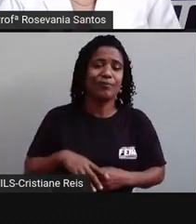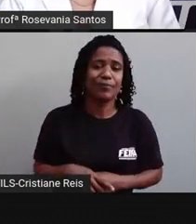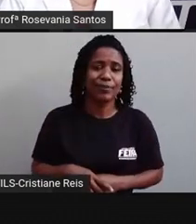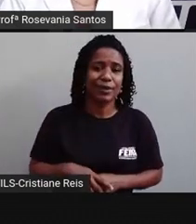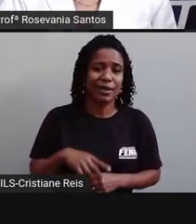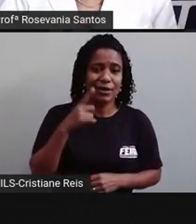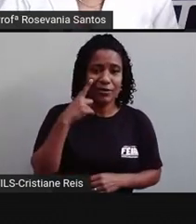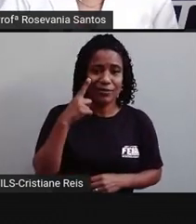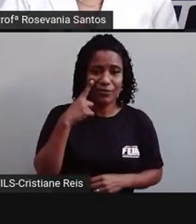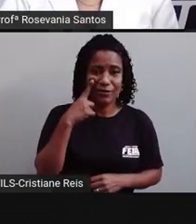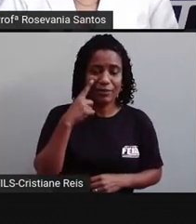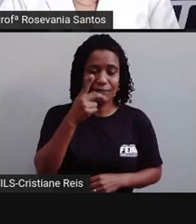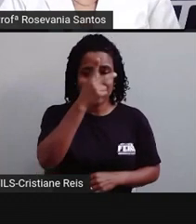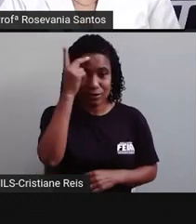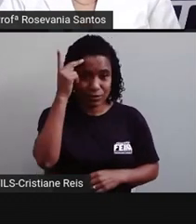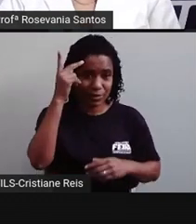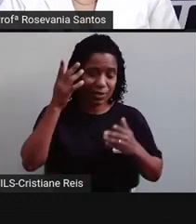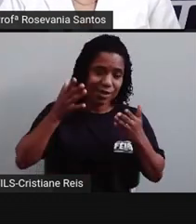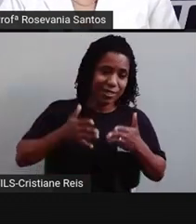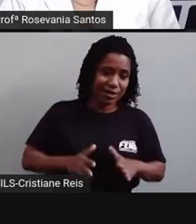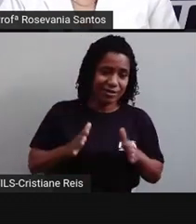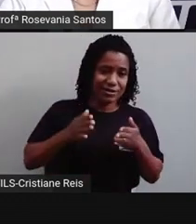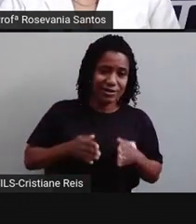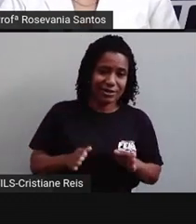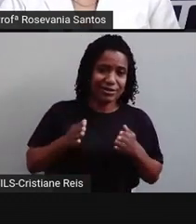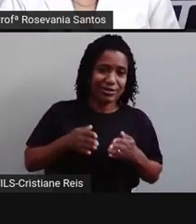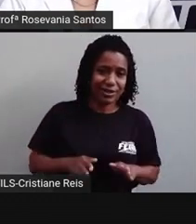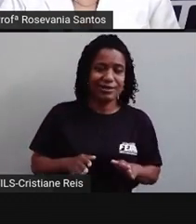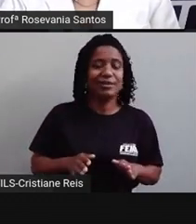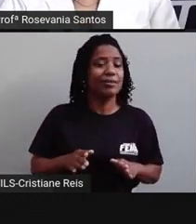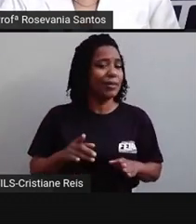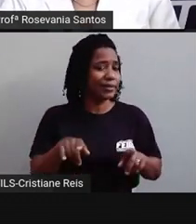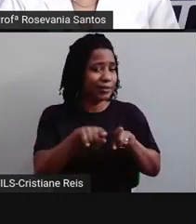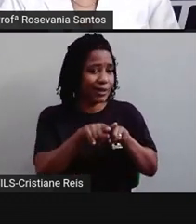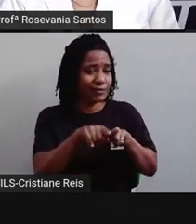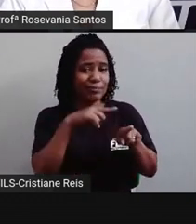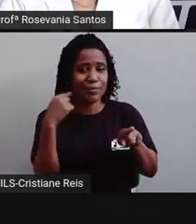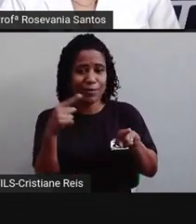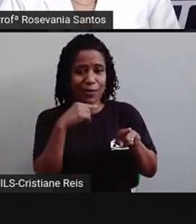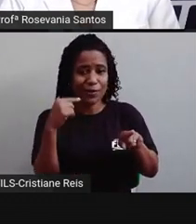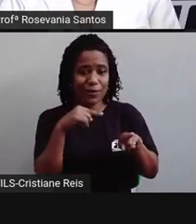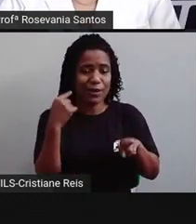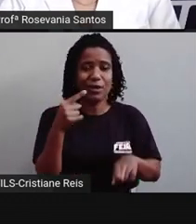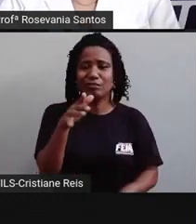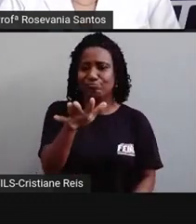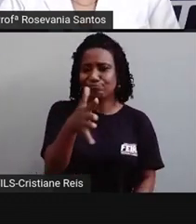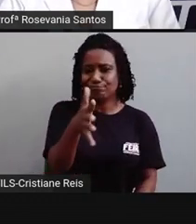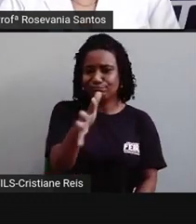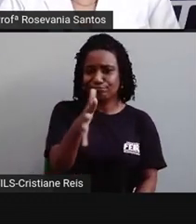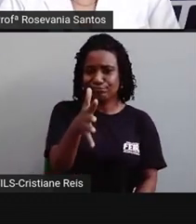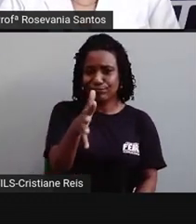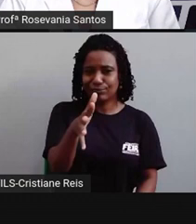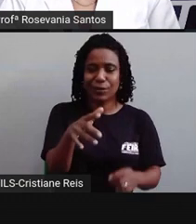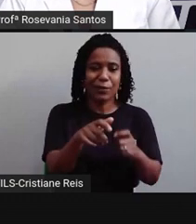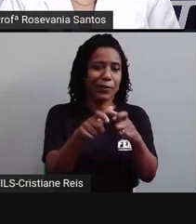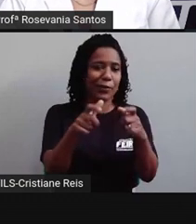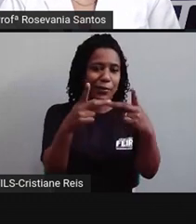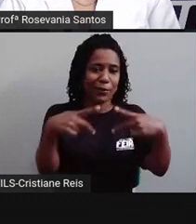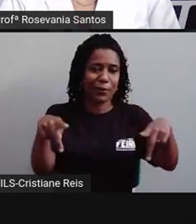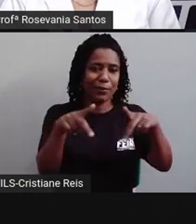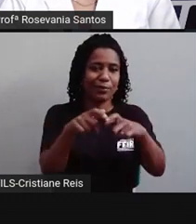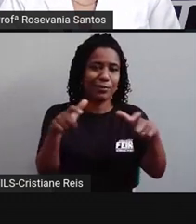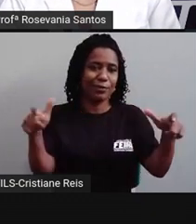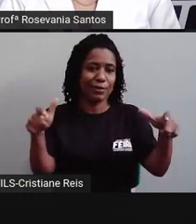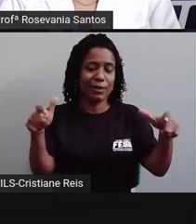nascia muita gente, morria muita gente, o crescimento, ele não era tão grande, ele era mais lento, né, a gente tinha um número maior de crianças, mas, em